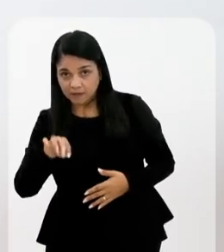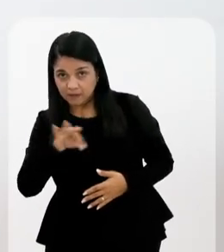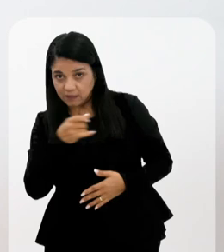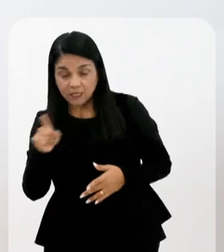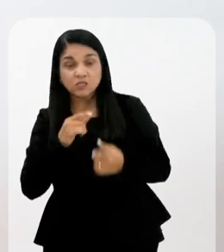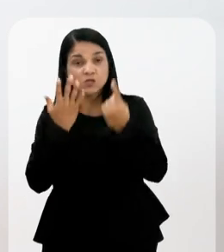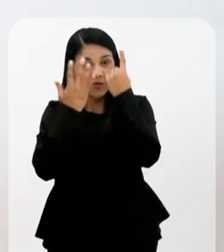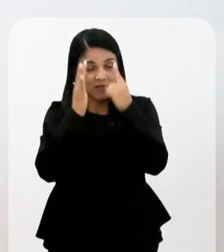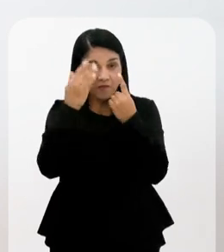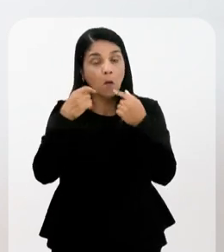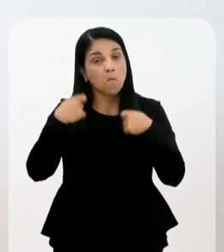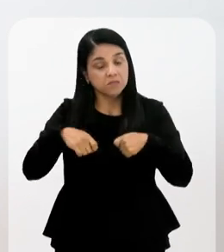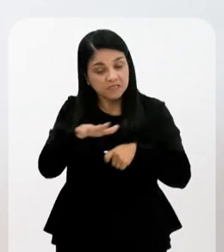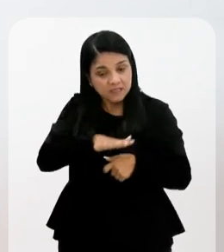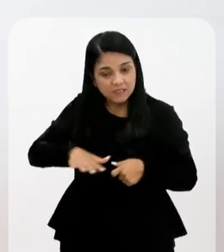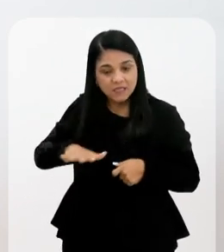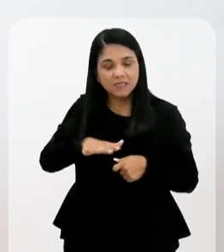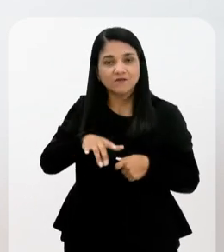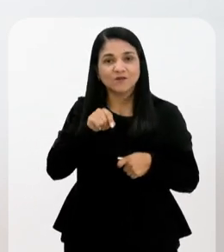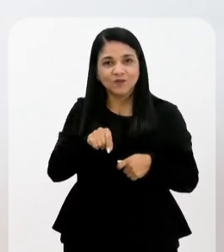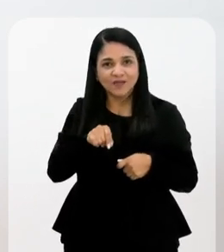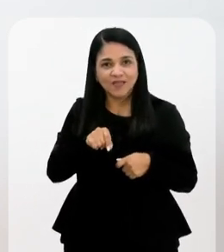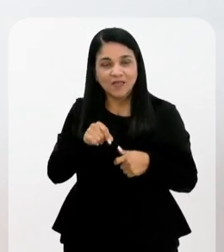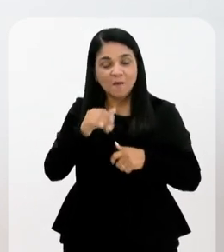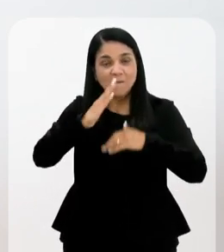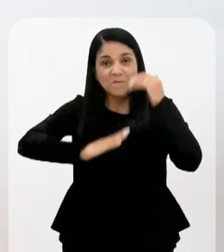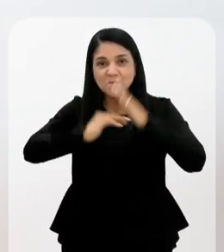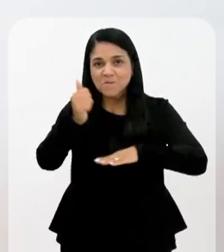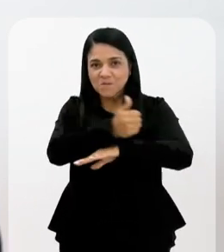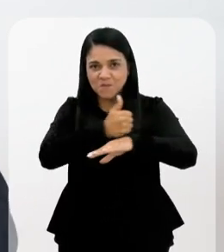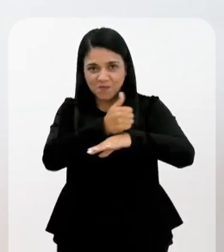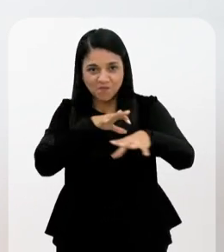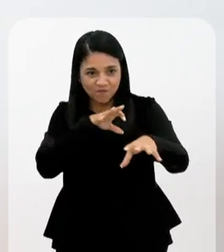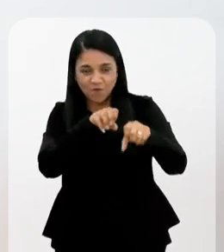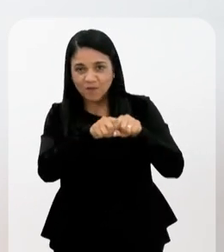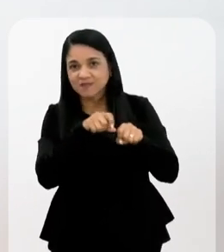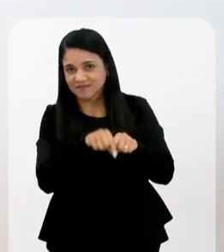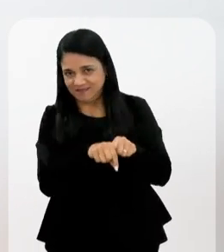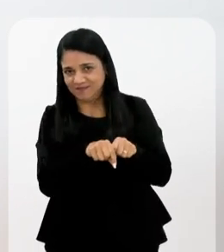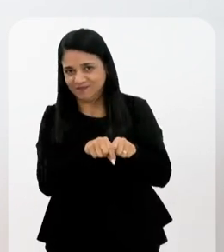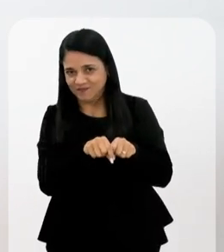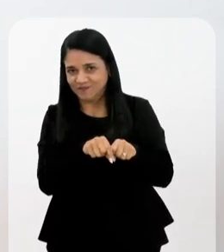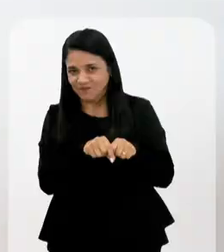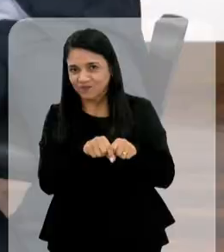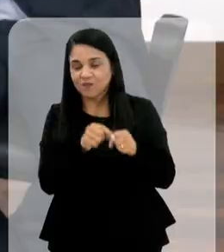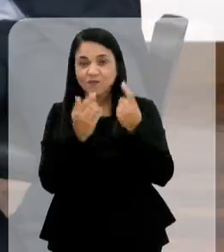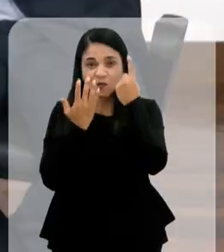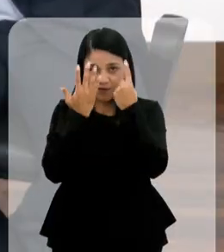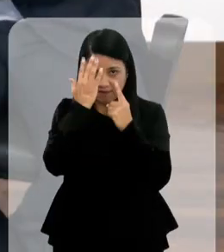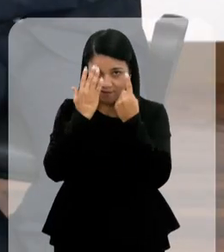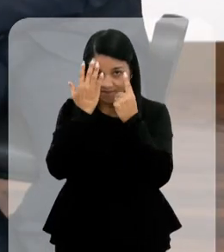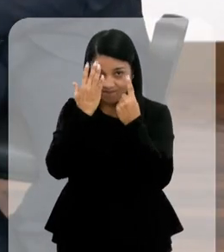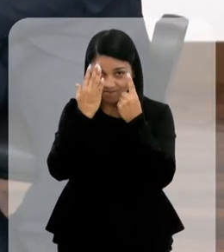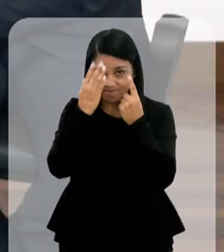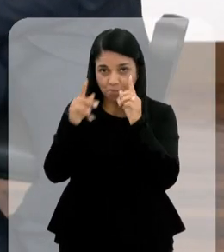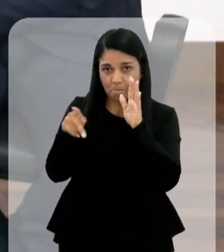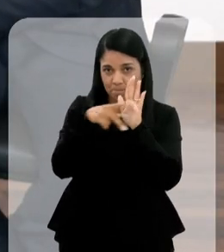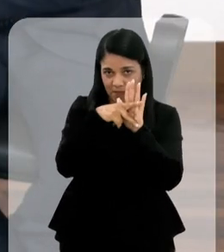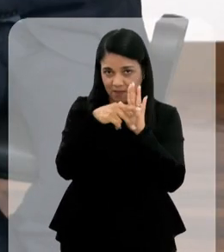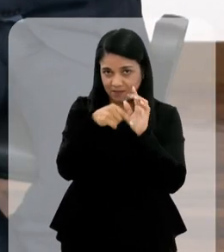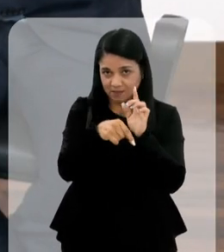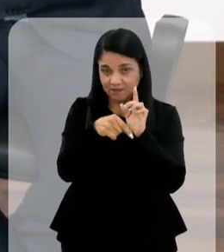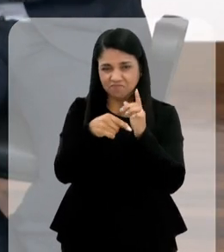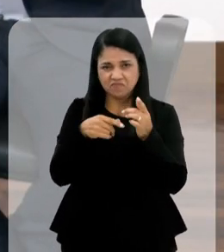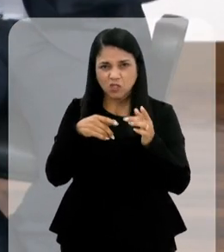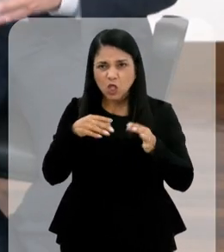com esse território. O carnaval precisa também ter um espaço de profissionalização para o carnaval,